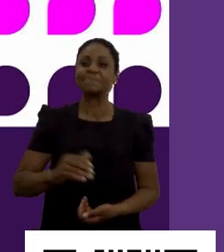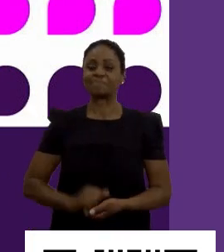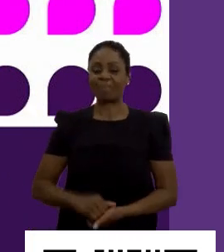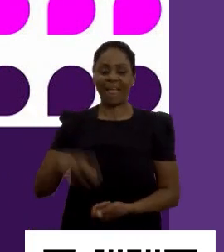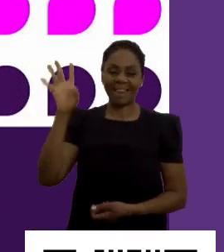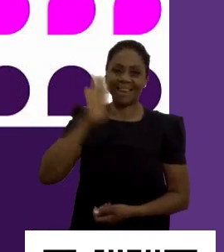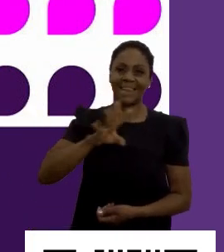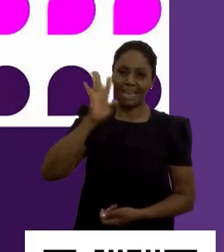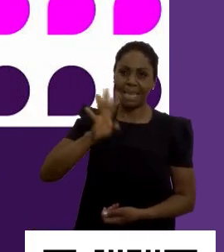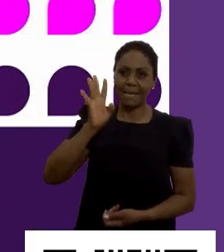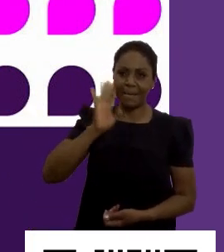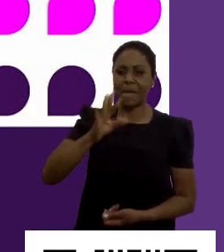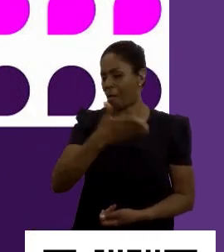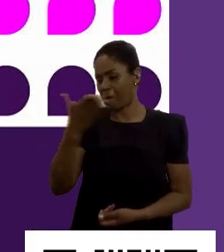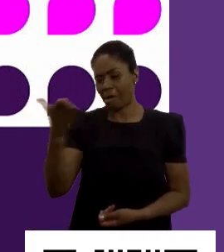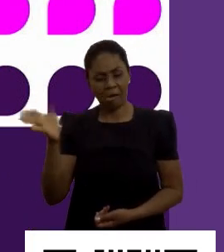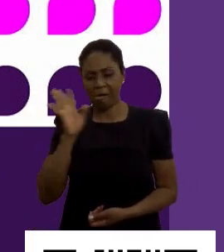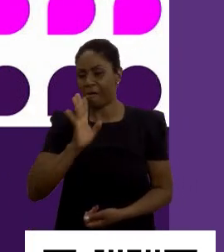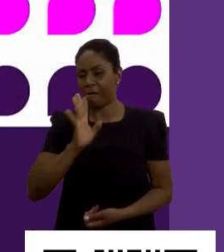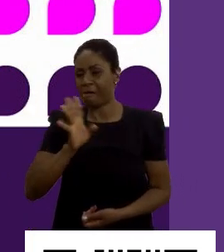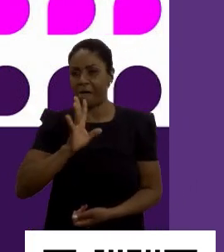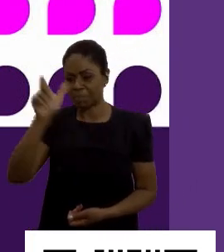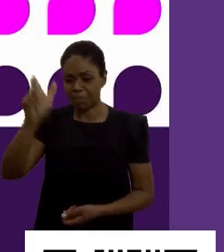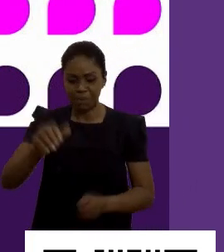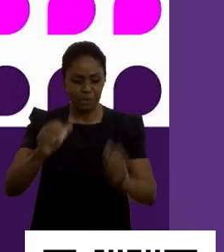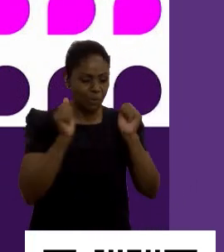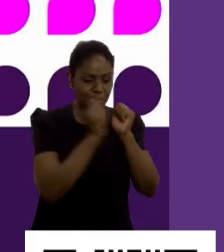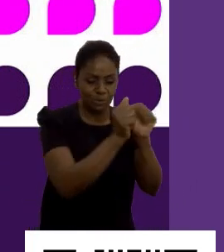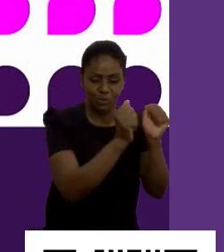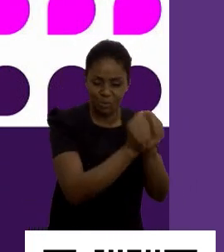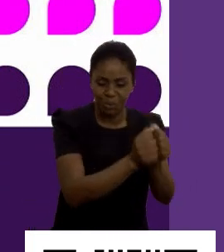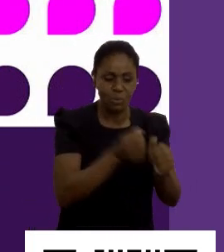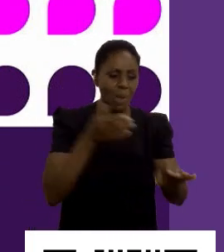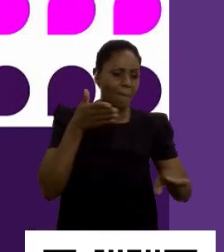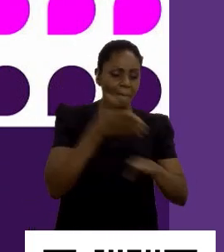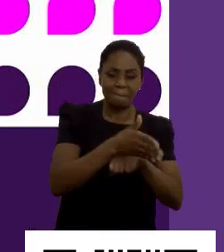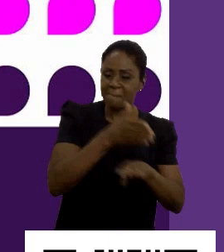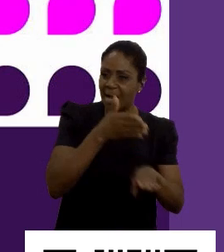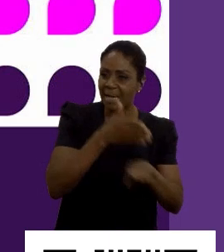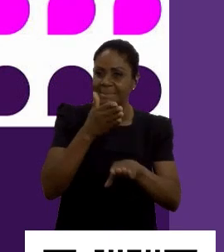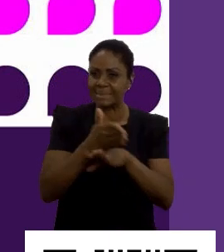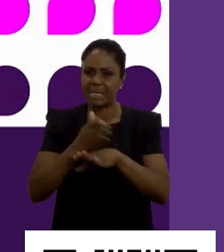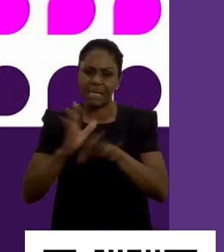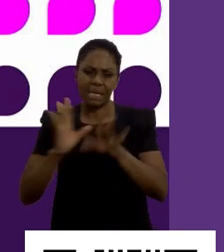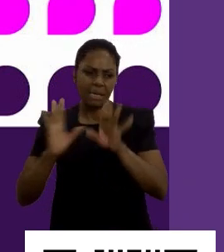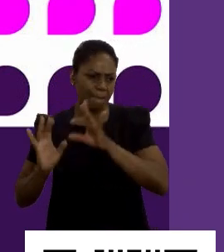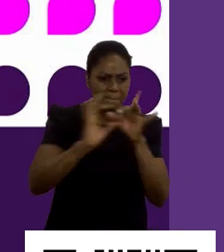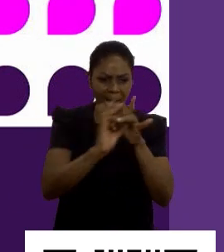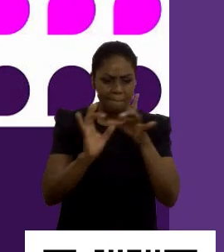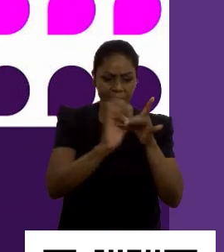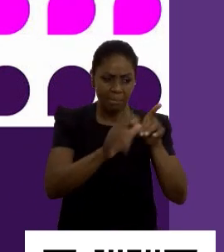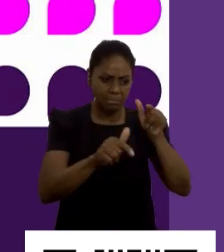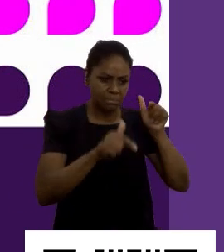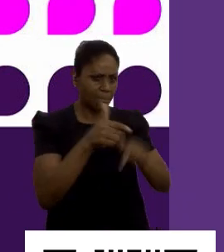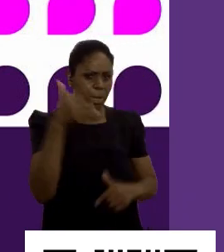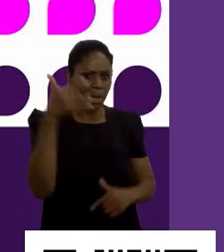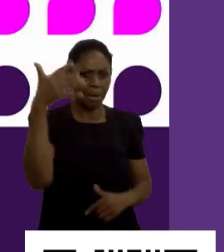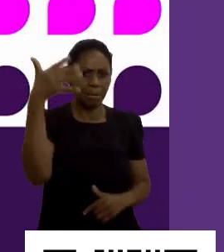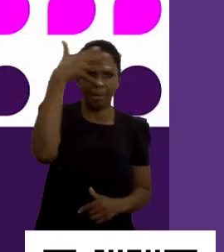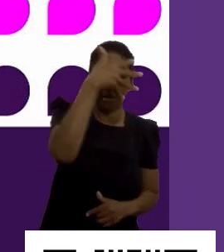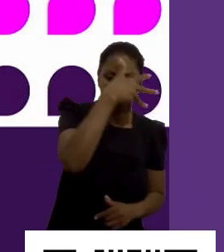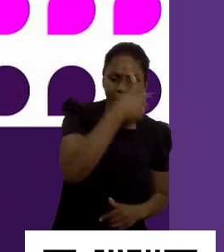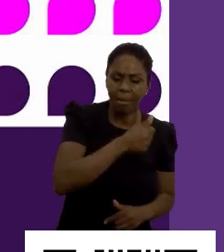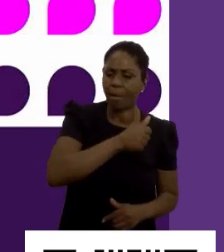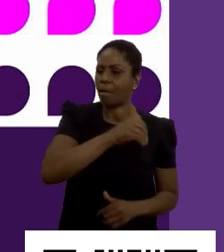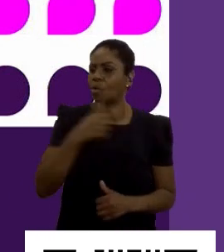Legal. Então, é bacana, né? Uma pessoa que está junto com a gente lá, está participando disso, está engajadíssimo, Ele tem um trabalho belíssimo no mercado aí, eu acho que